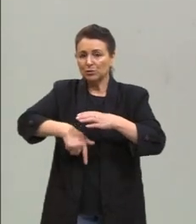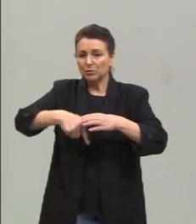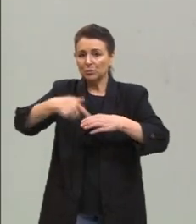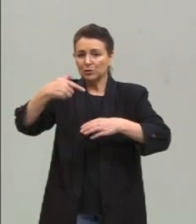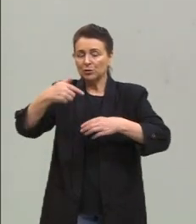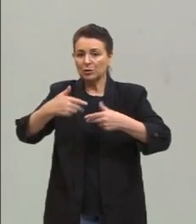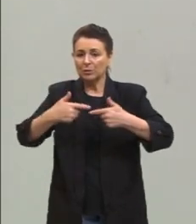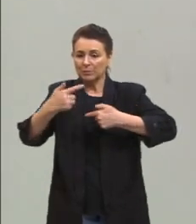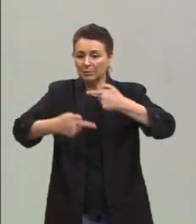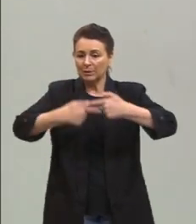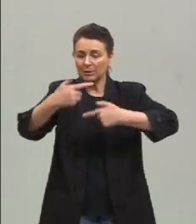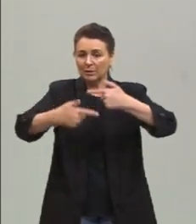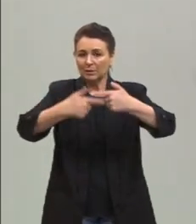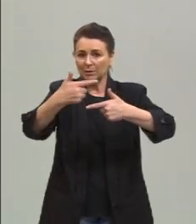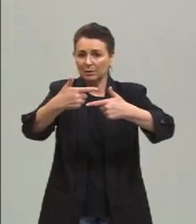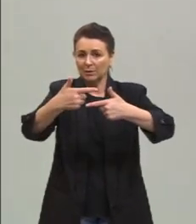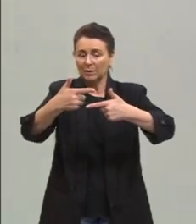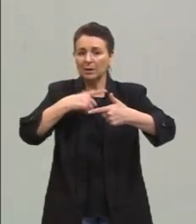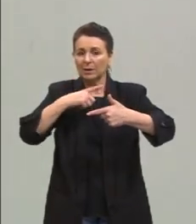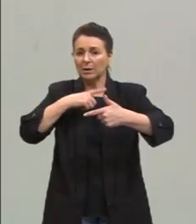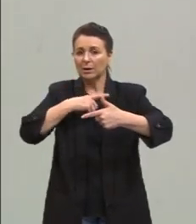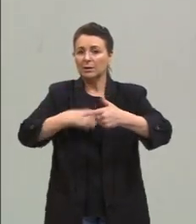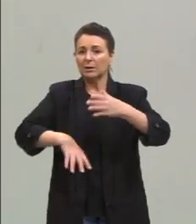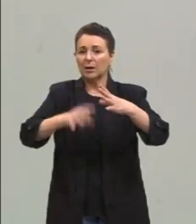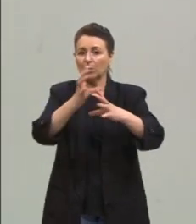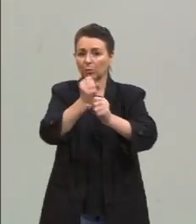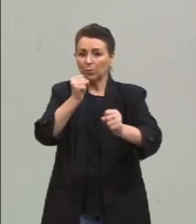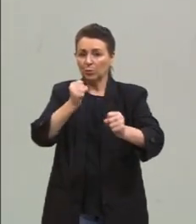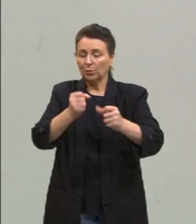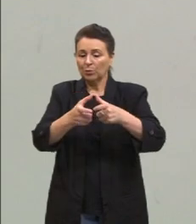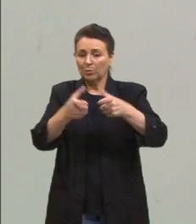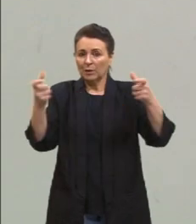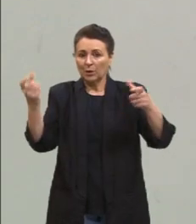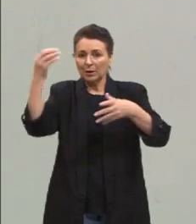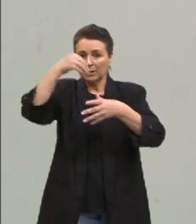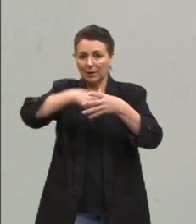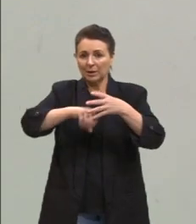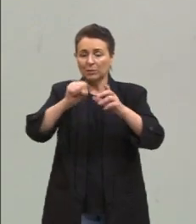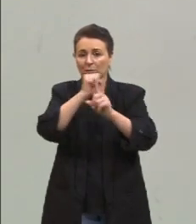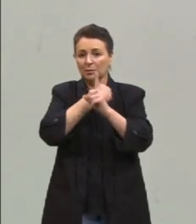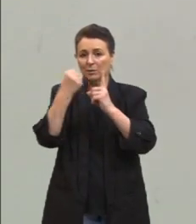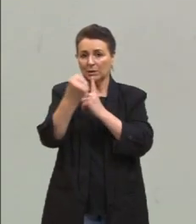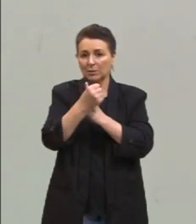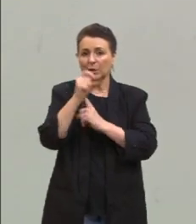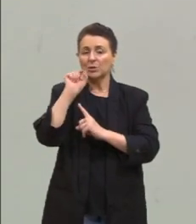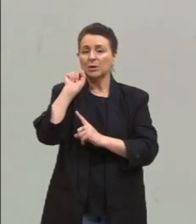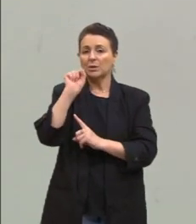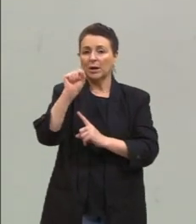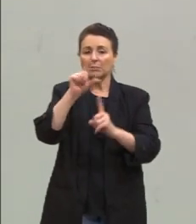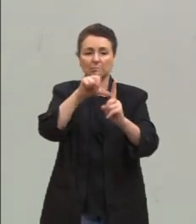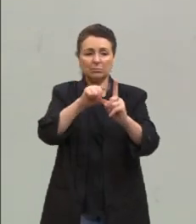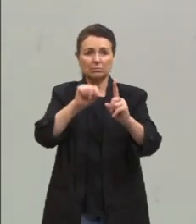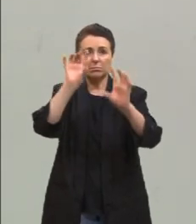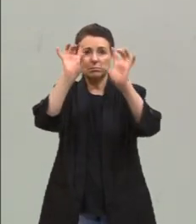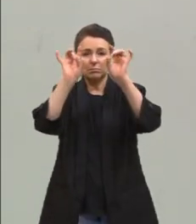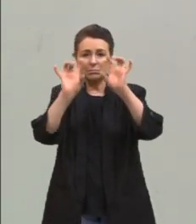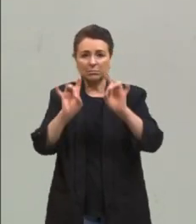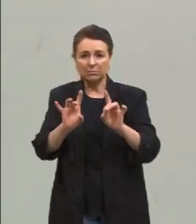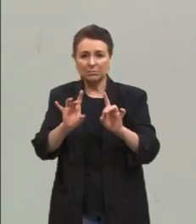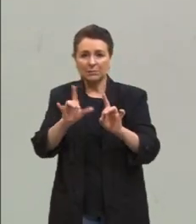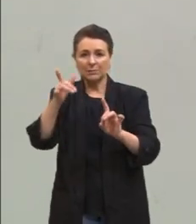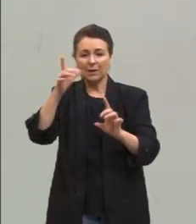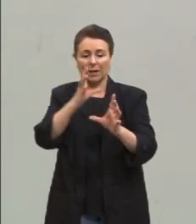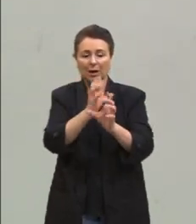ambiente, ou ter um lucro maior, dentro da nossa sociedade, o que sempre vai ser privilegiado é a obtenção do lucro.